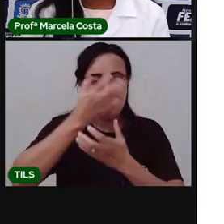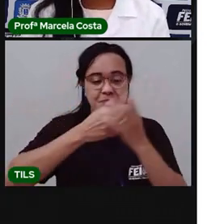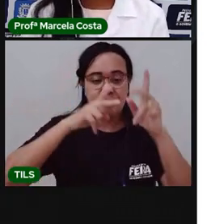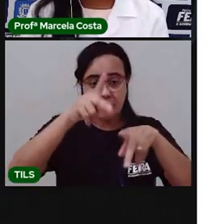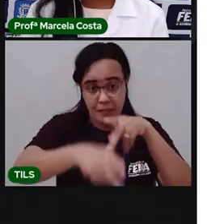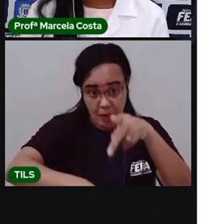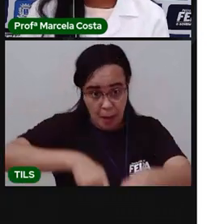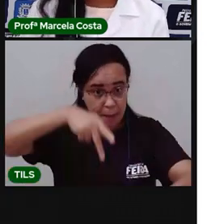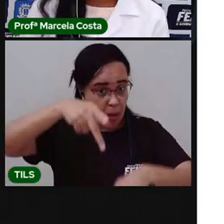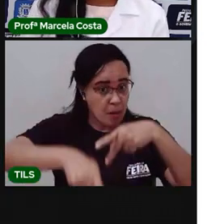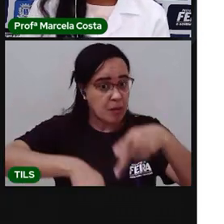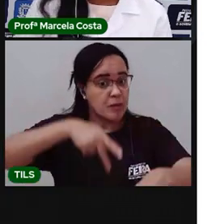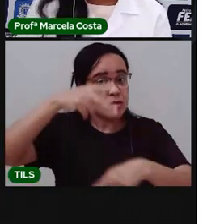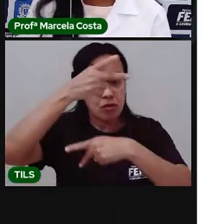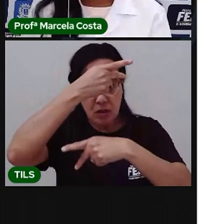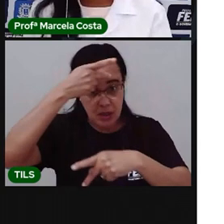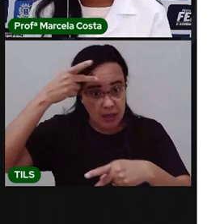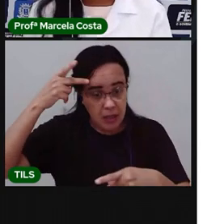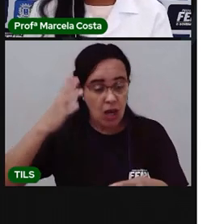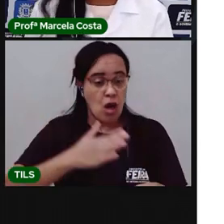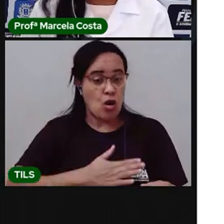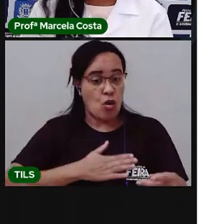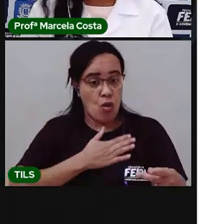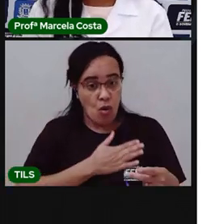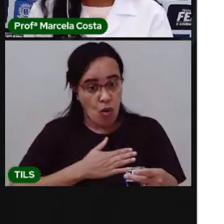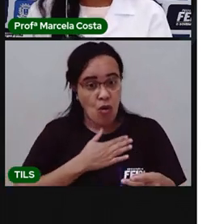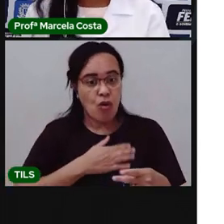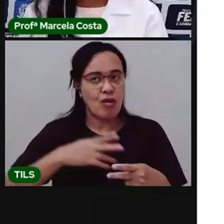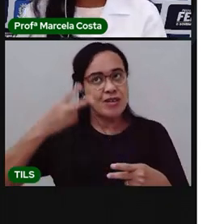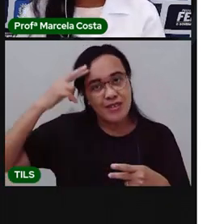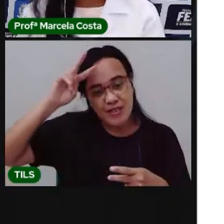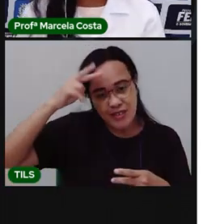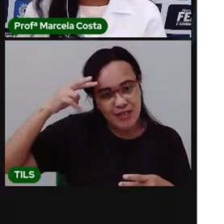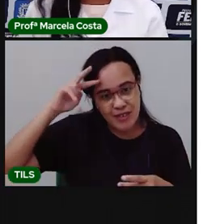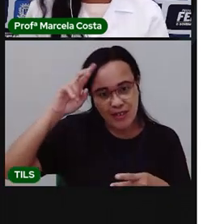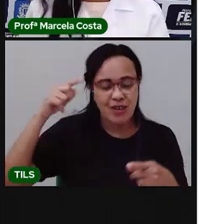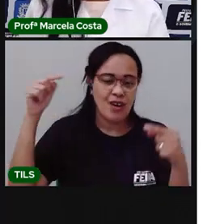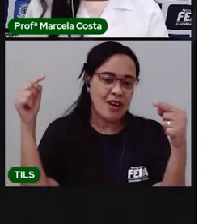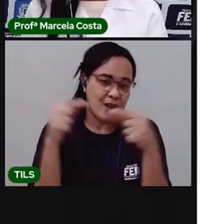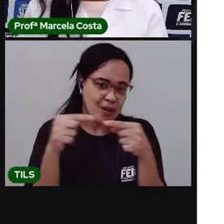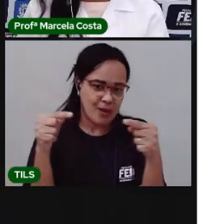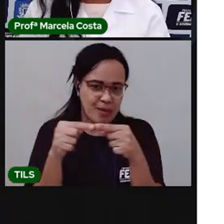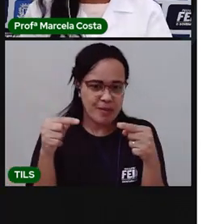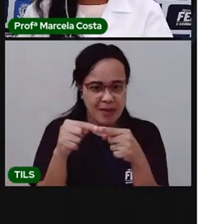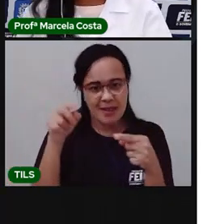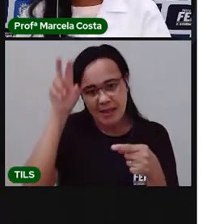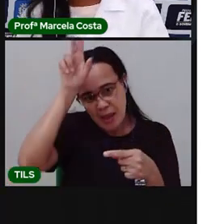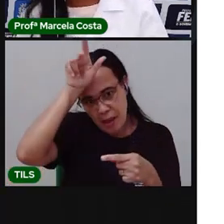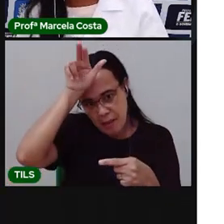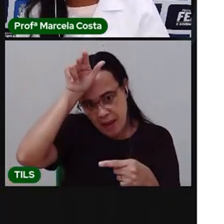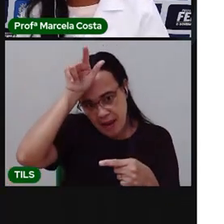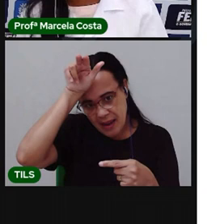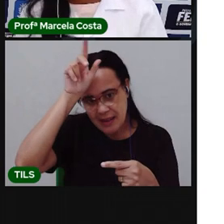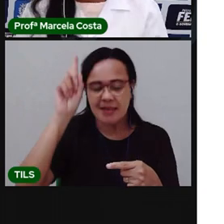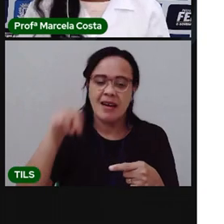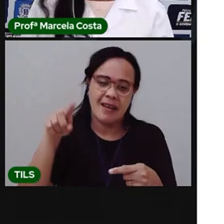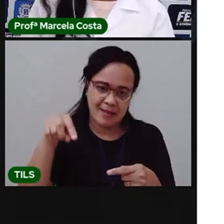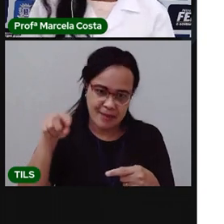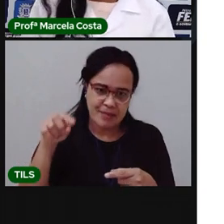fala de uma barata, que conta uma historinha, não vou adiantar para vocês não, eu só vou dizer que fala de barata.